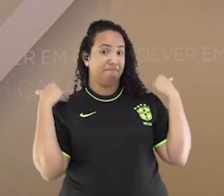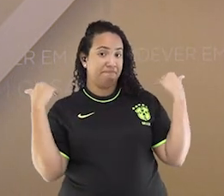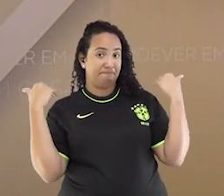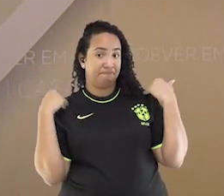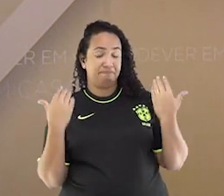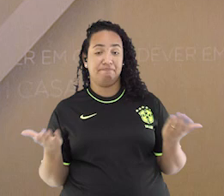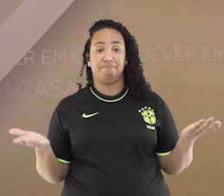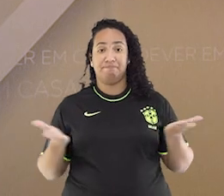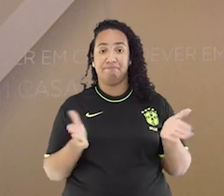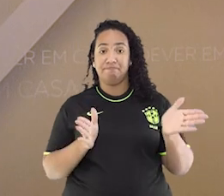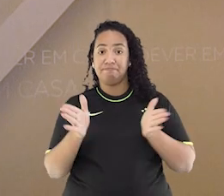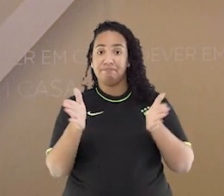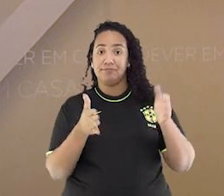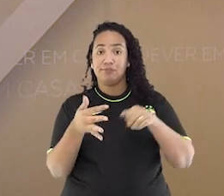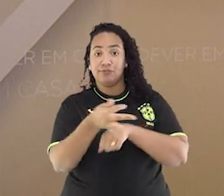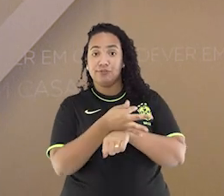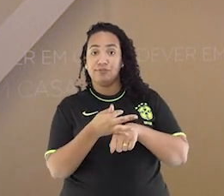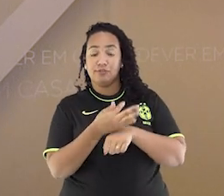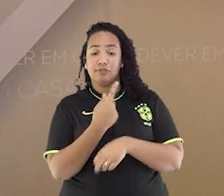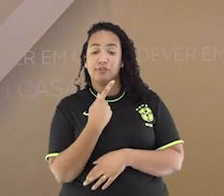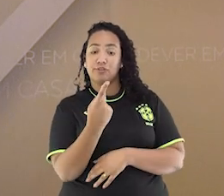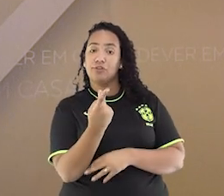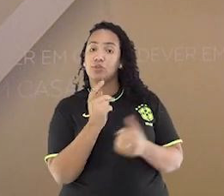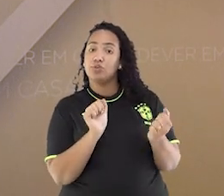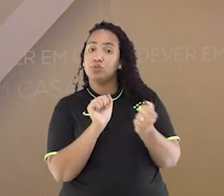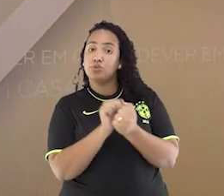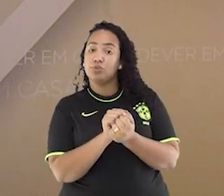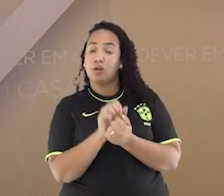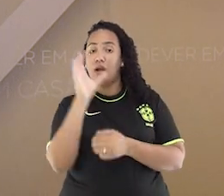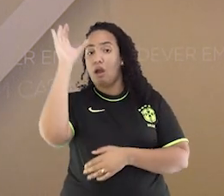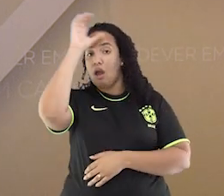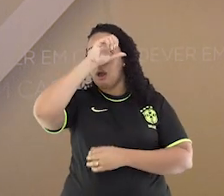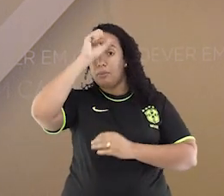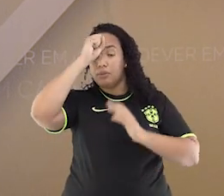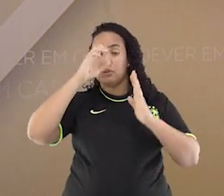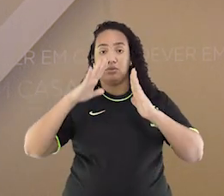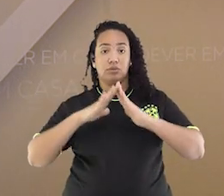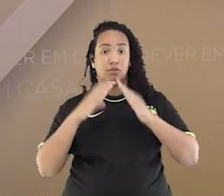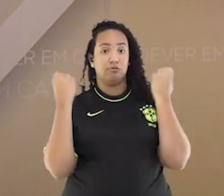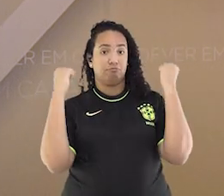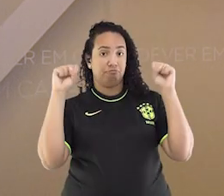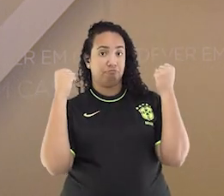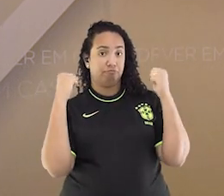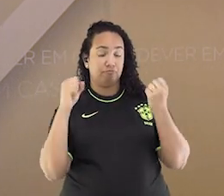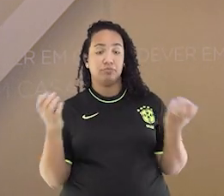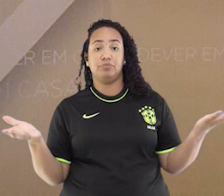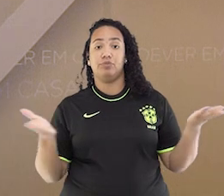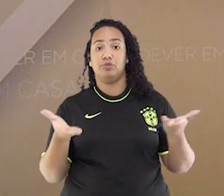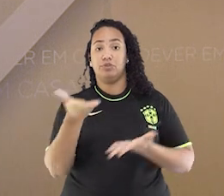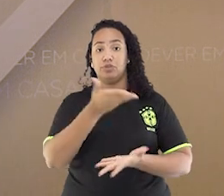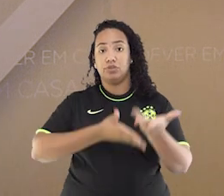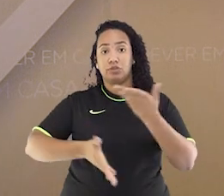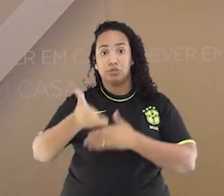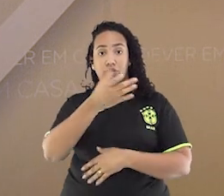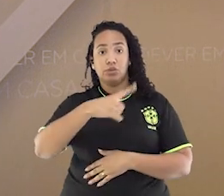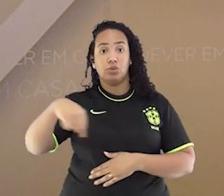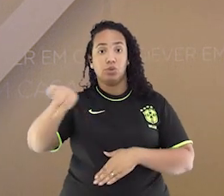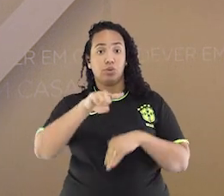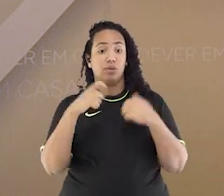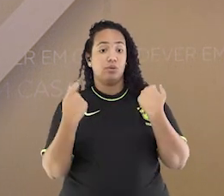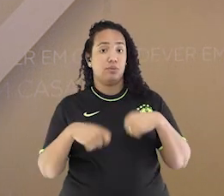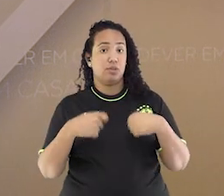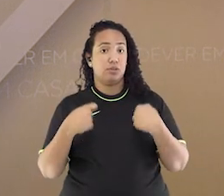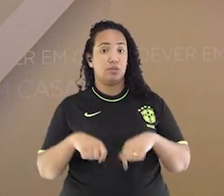férias para aprendermos a exercitar em casa. Na interação de hoje, vamos precisar de cinco cones